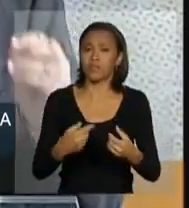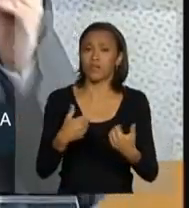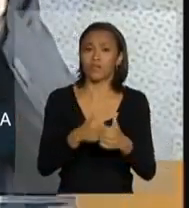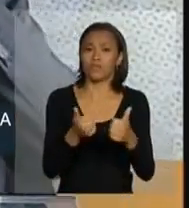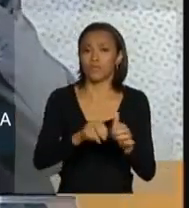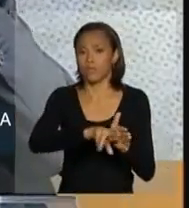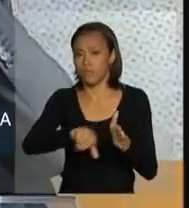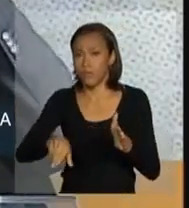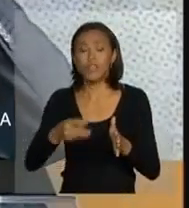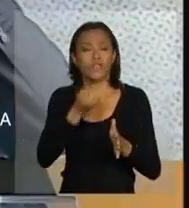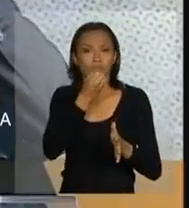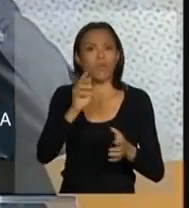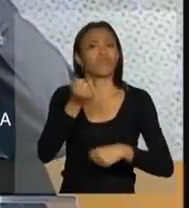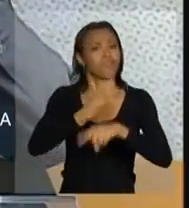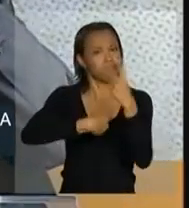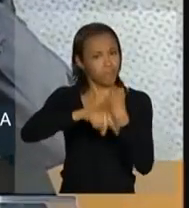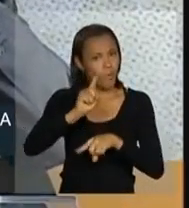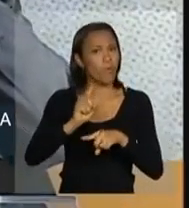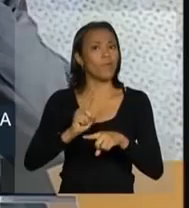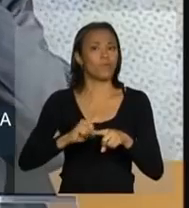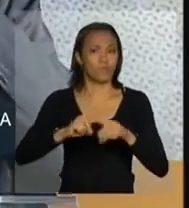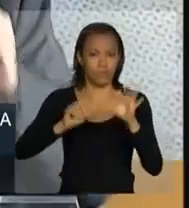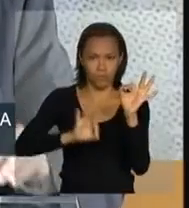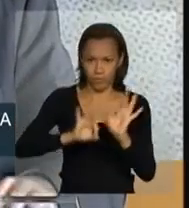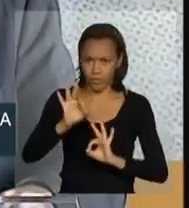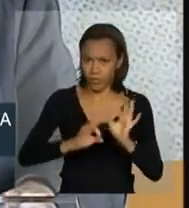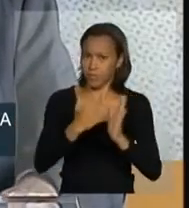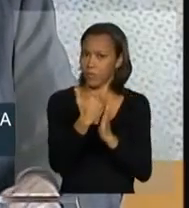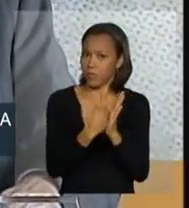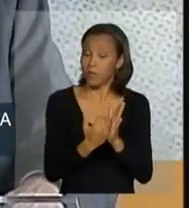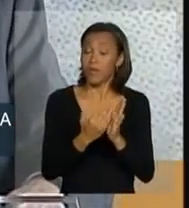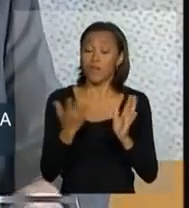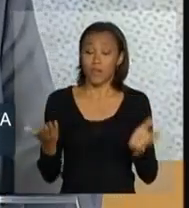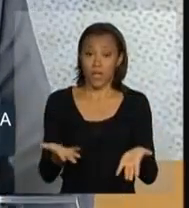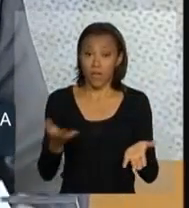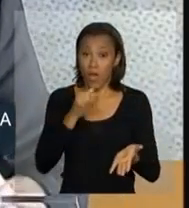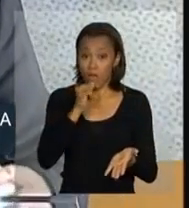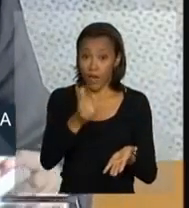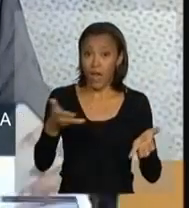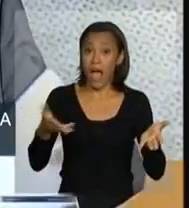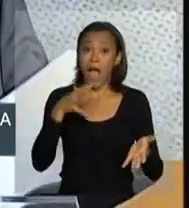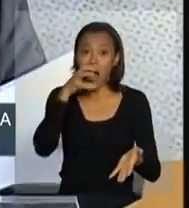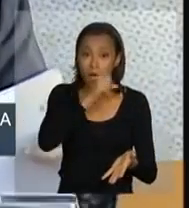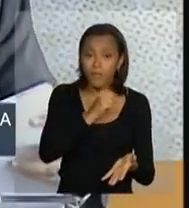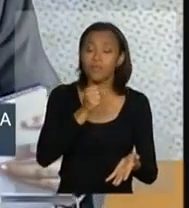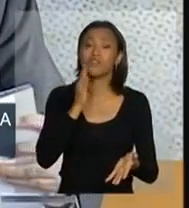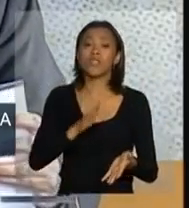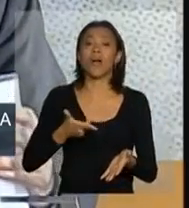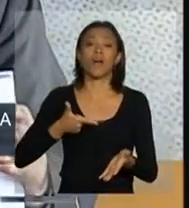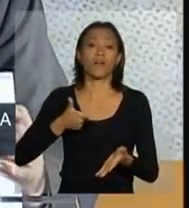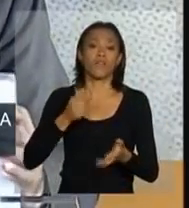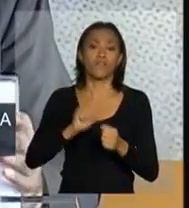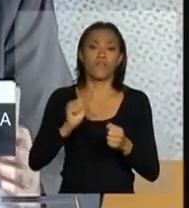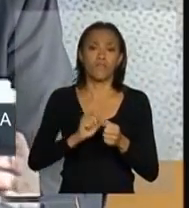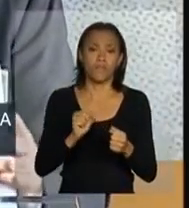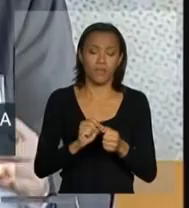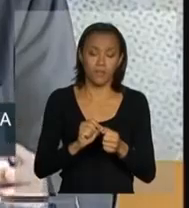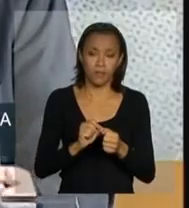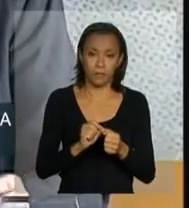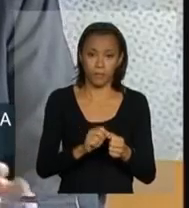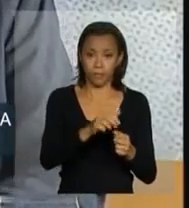exitosas. Quero fazer uma rápida referência àquilo que foi feito entre